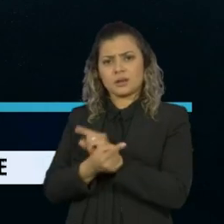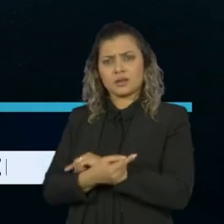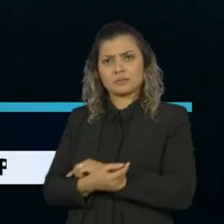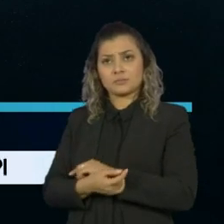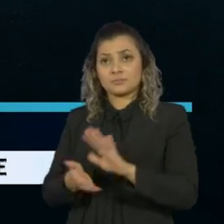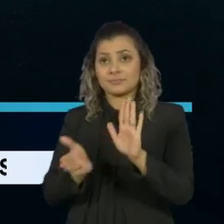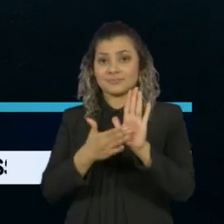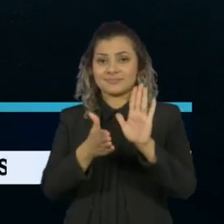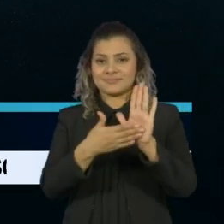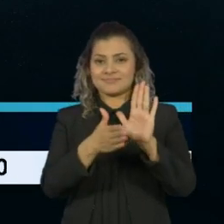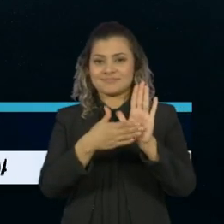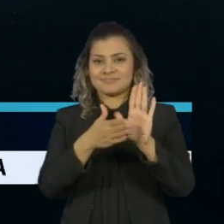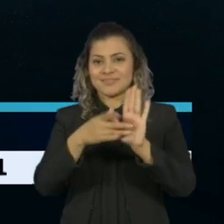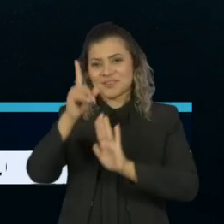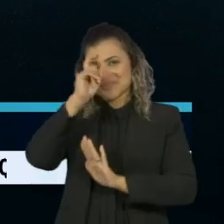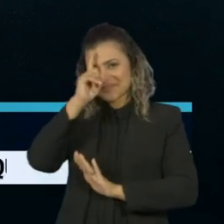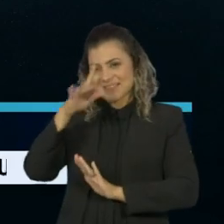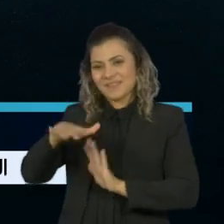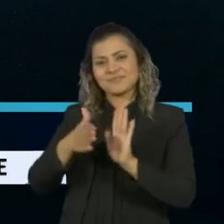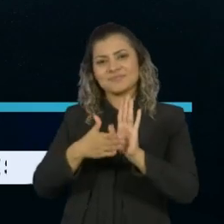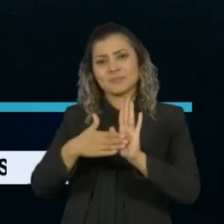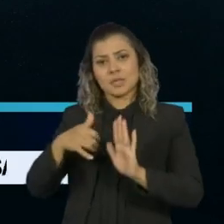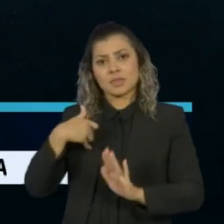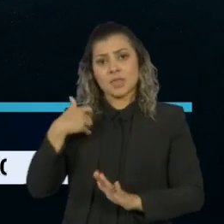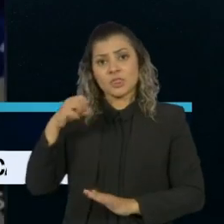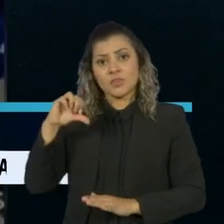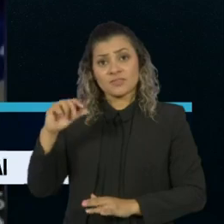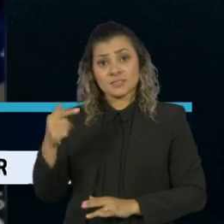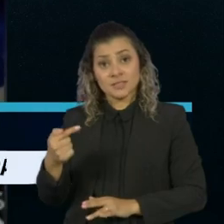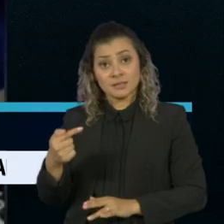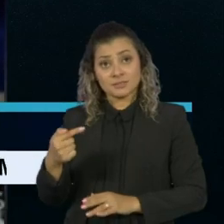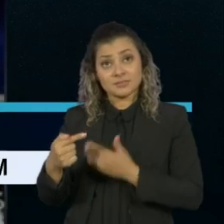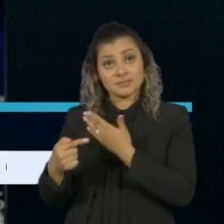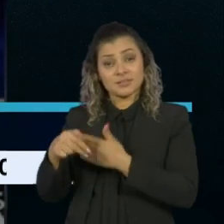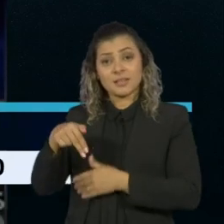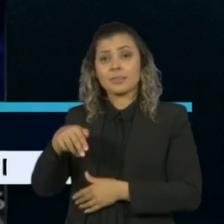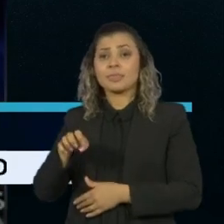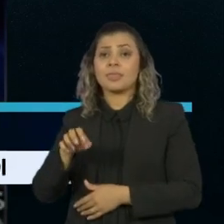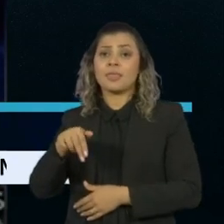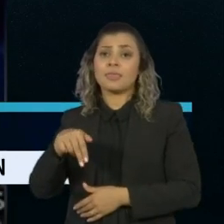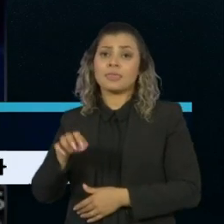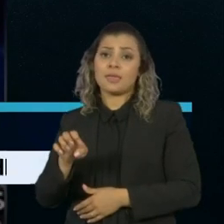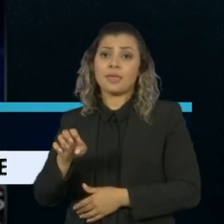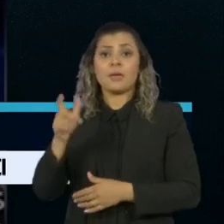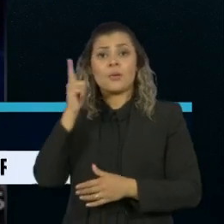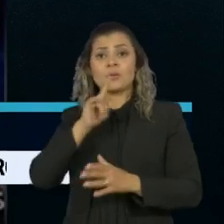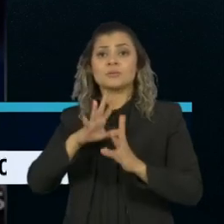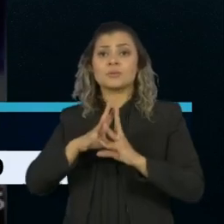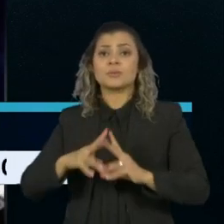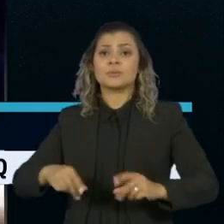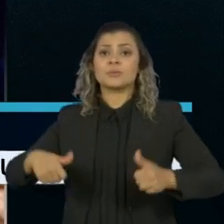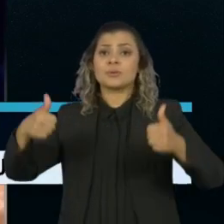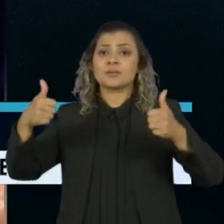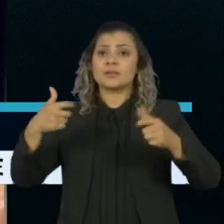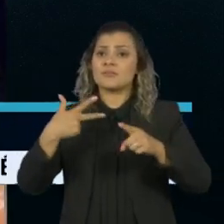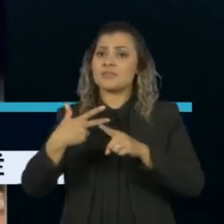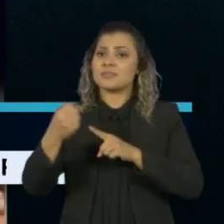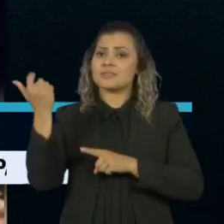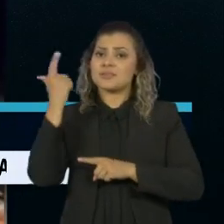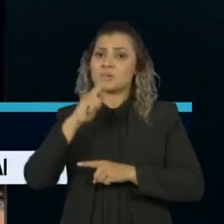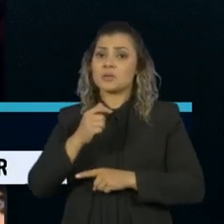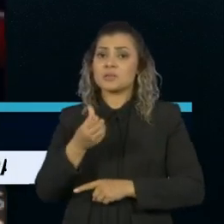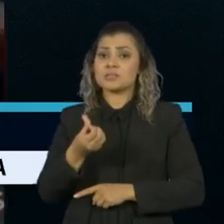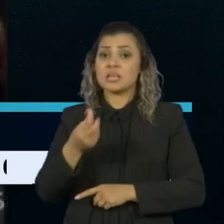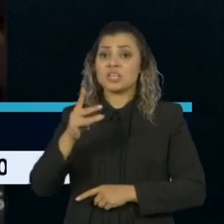Aplaudida na auto-hospitalar, aos 97 anos, dona Nenê se recuperou do novo coronavírus. Foram seis